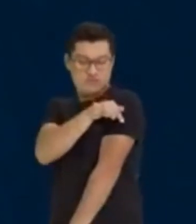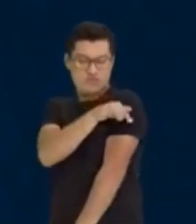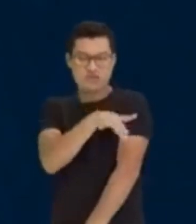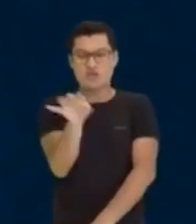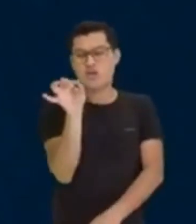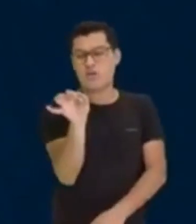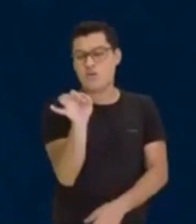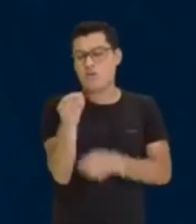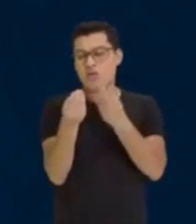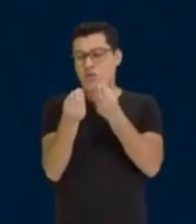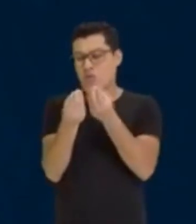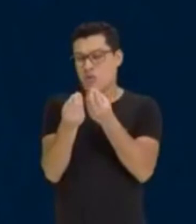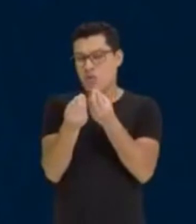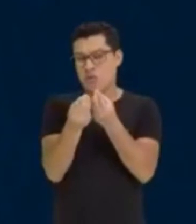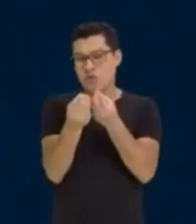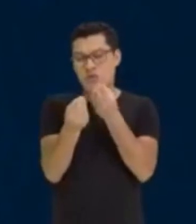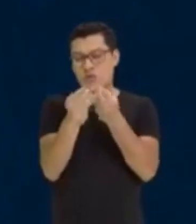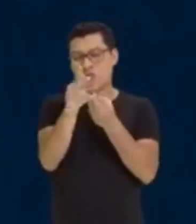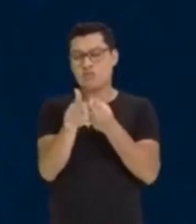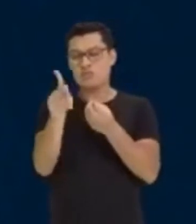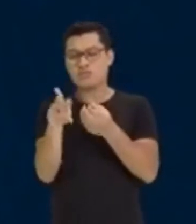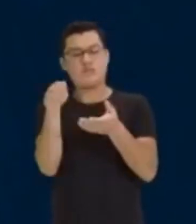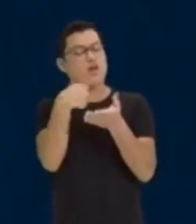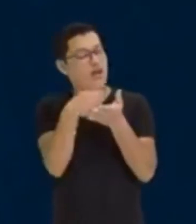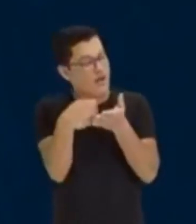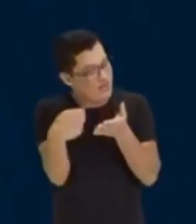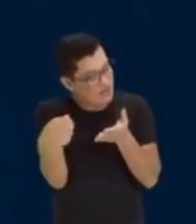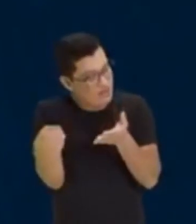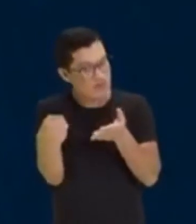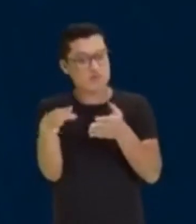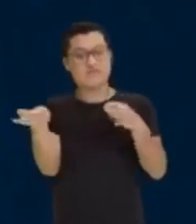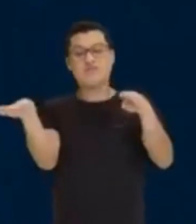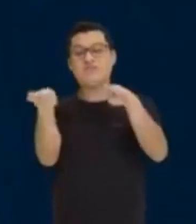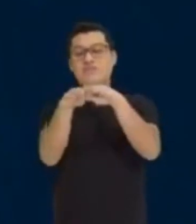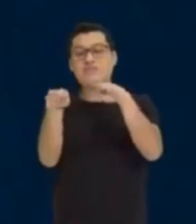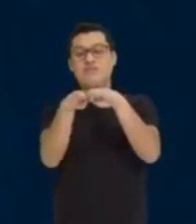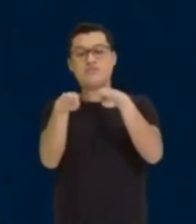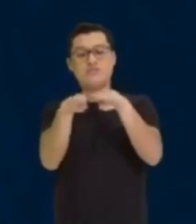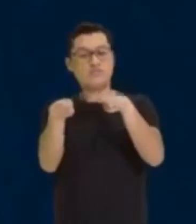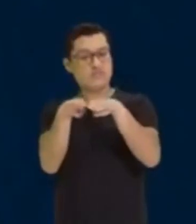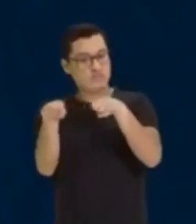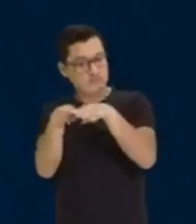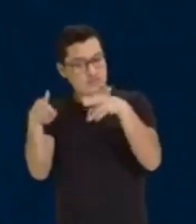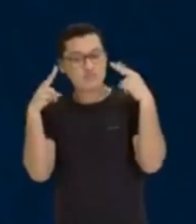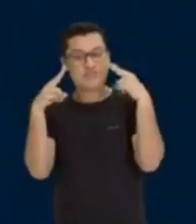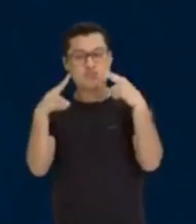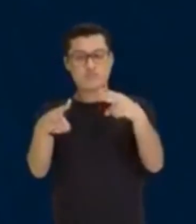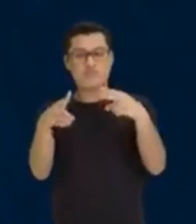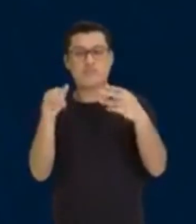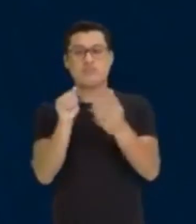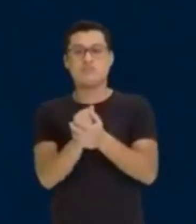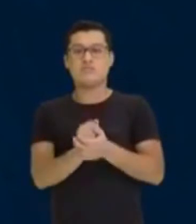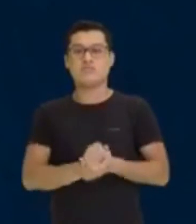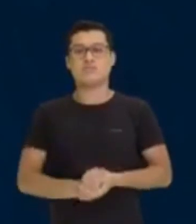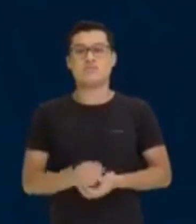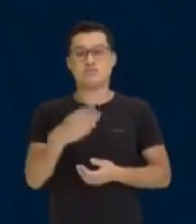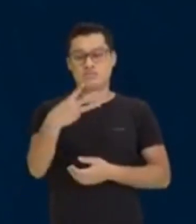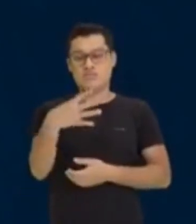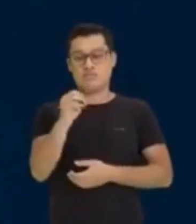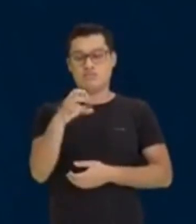que será? Como é que seria essa setinha, professor? Anota as grandezas envolvidas. Você viu aí, ó, soldados.